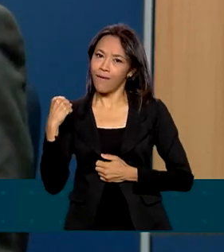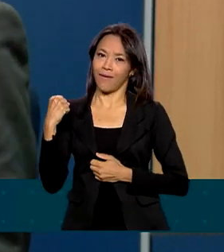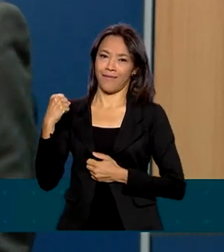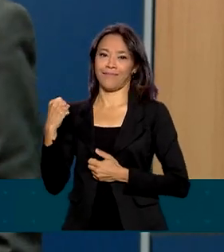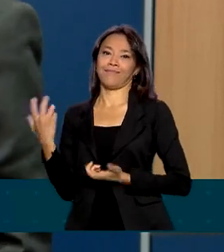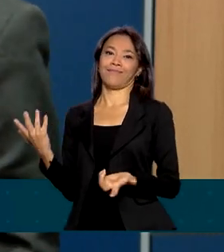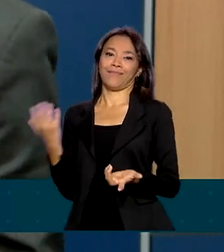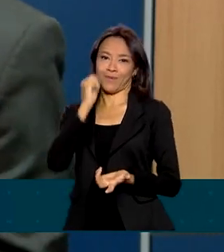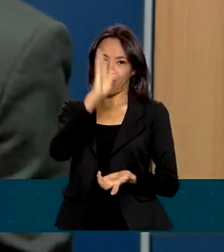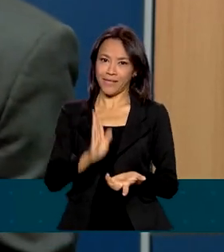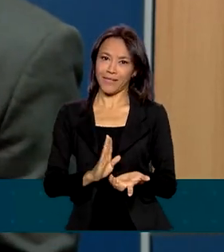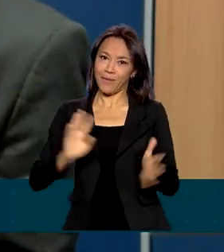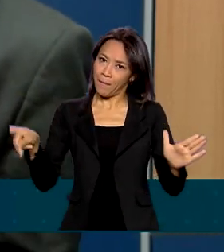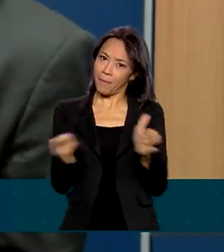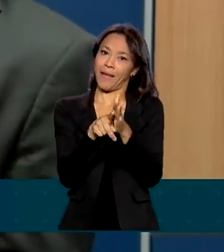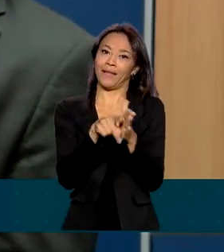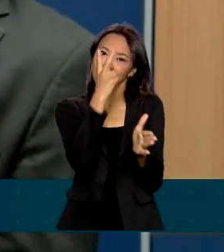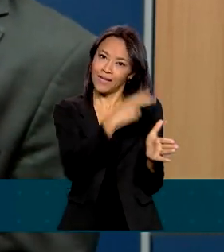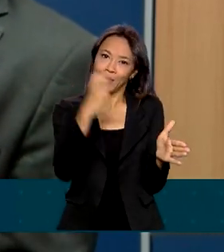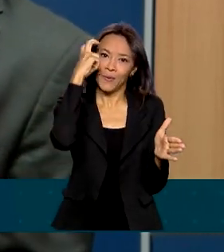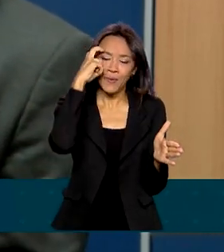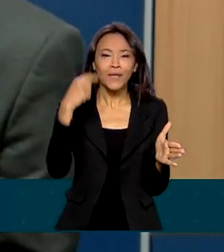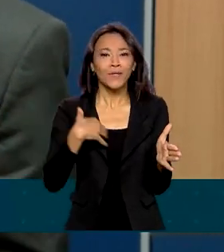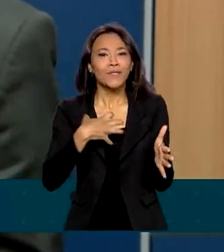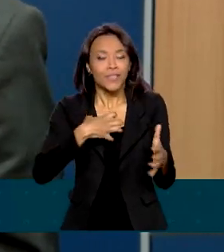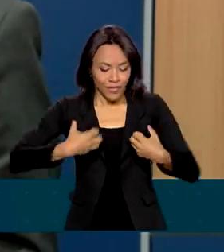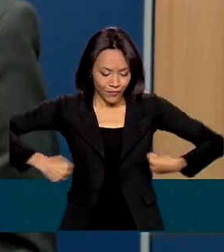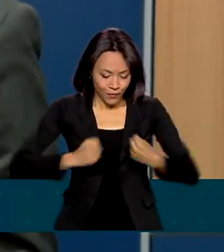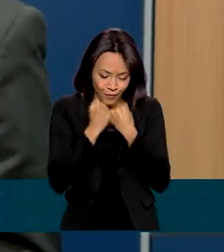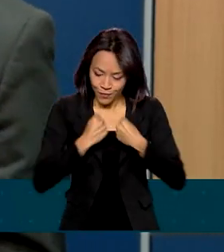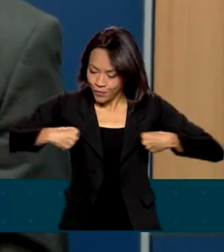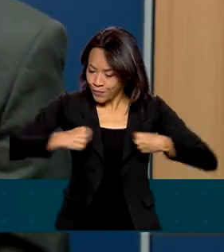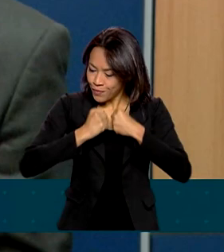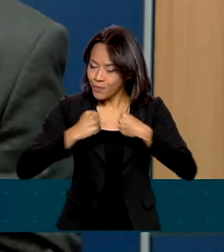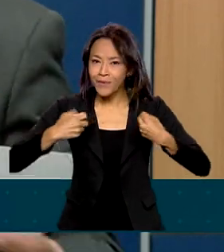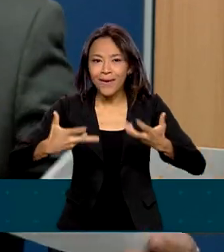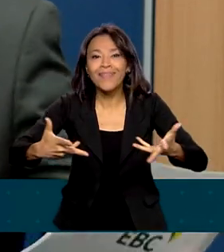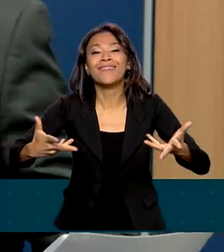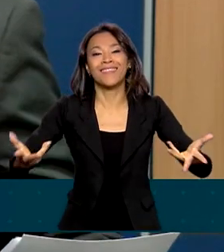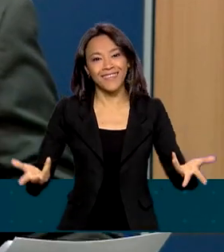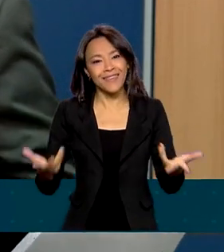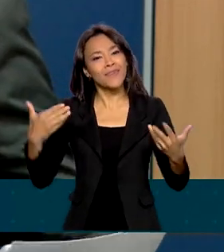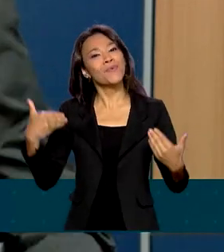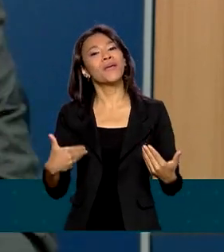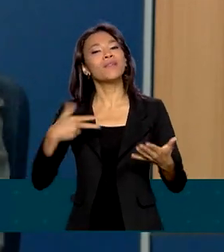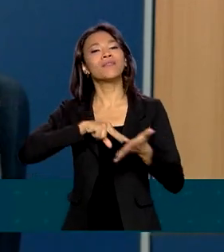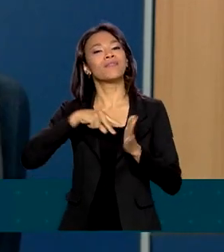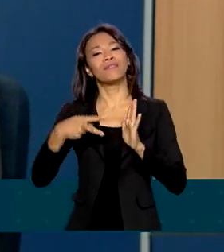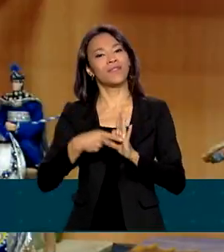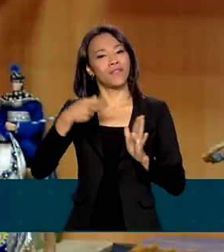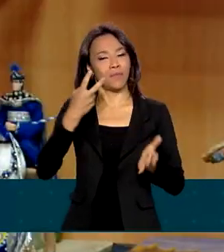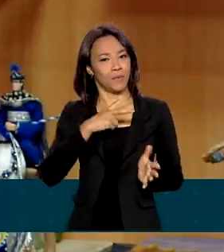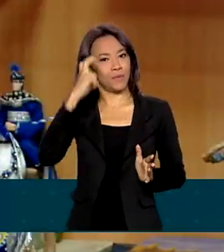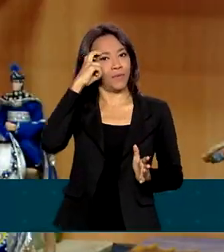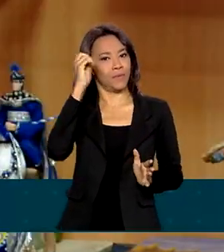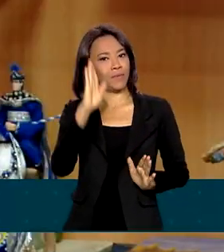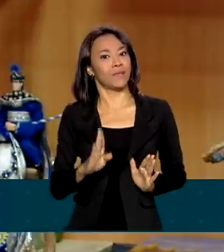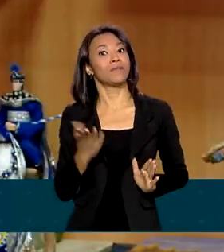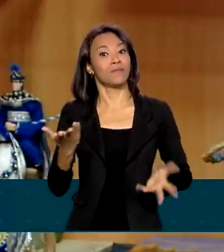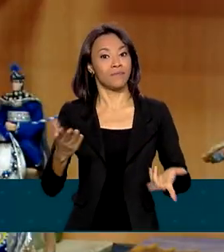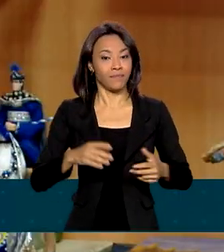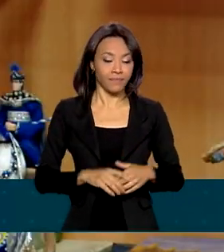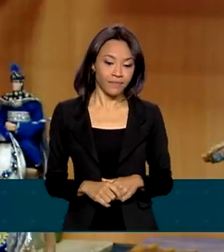estou sentindo falta do fole da sanfona aqui na entrevista. O que isso representa para o turismo nacional? Olha, veja bem, veja bem.